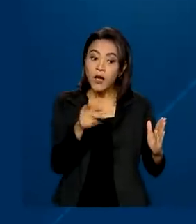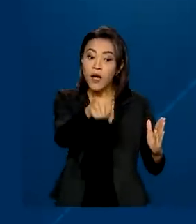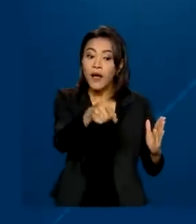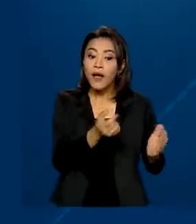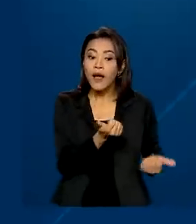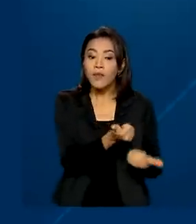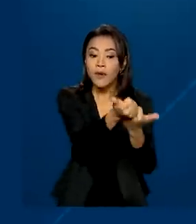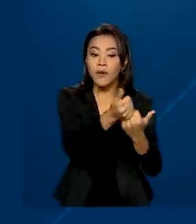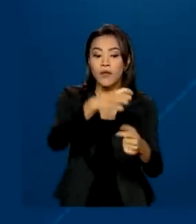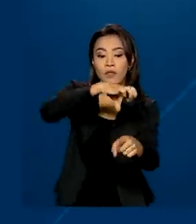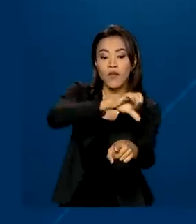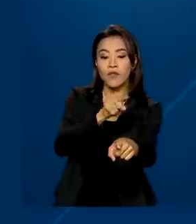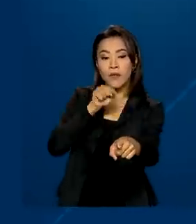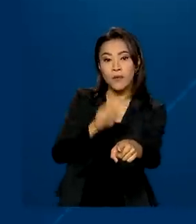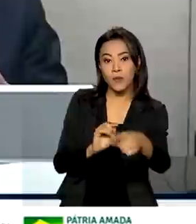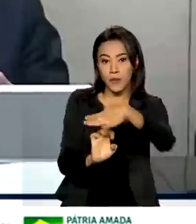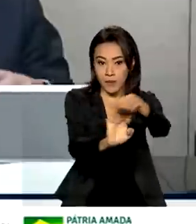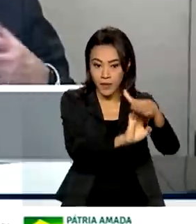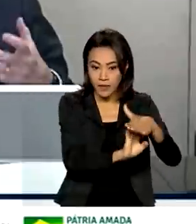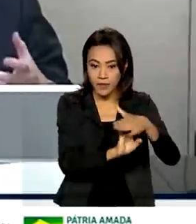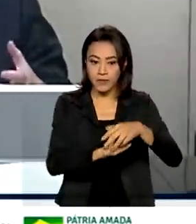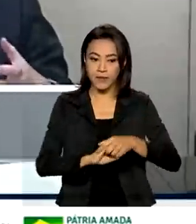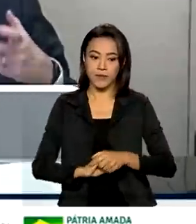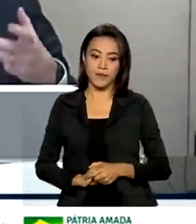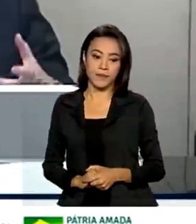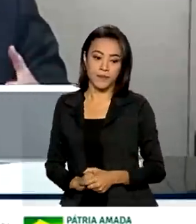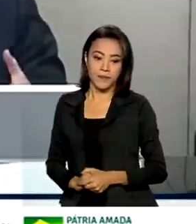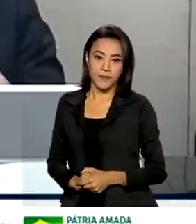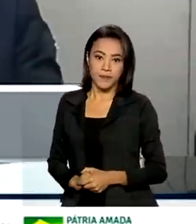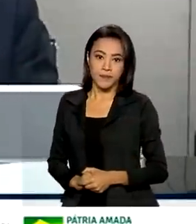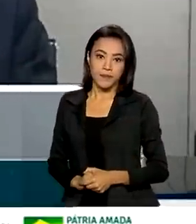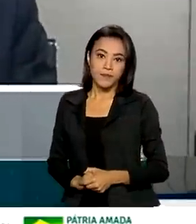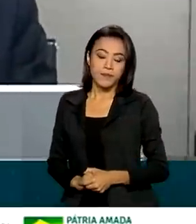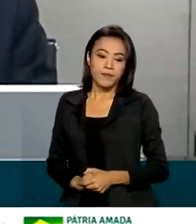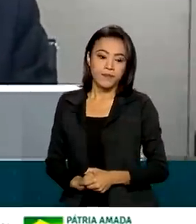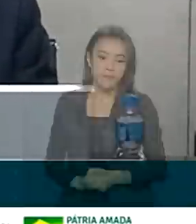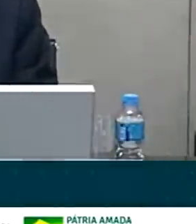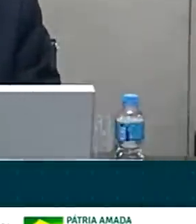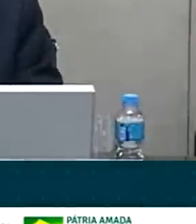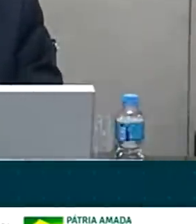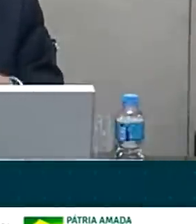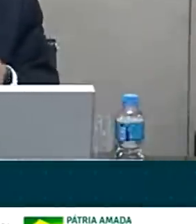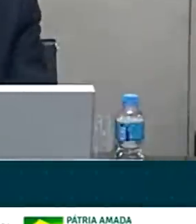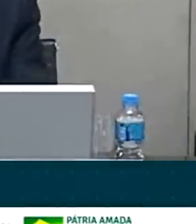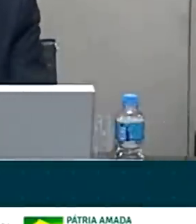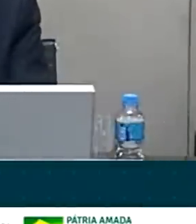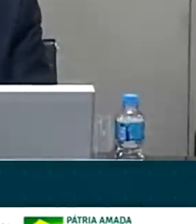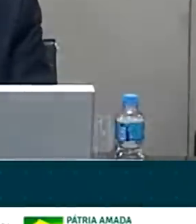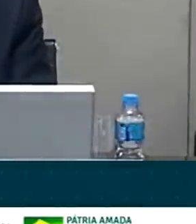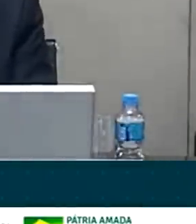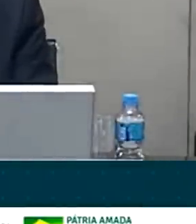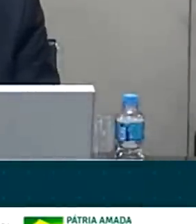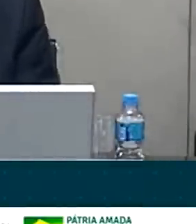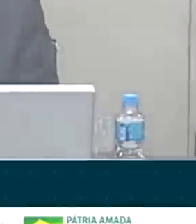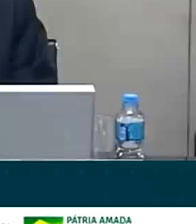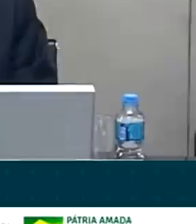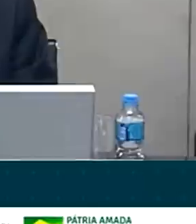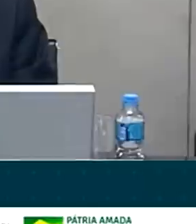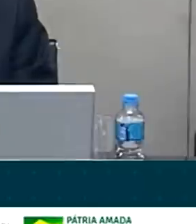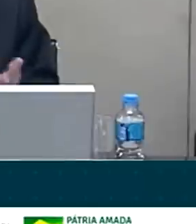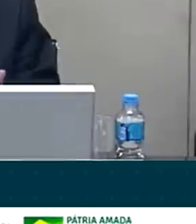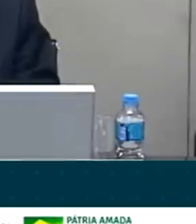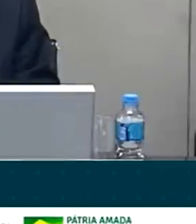90 mil empresas de todo o país. Treinamos e capacitamos as pessoas das empresas e elas é que implementam a metodologia.